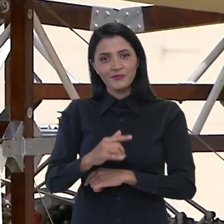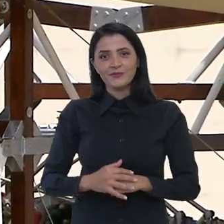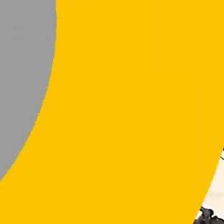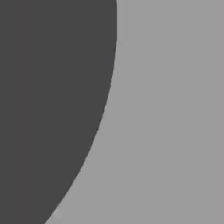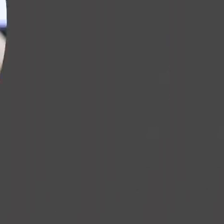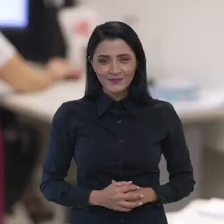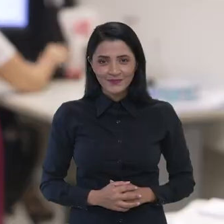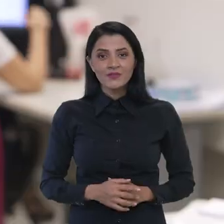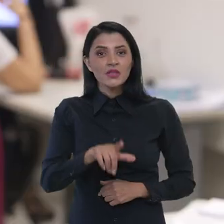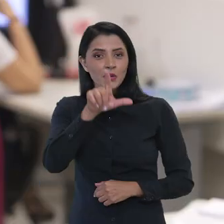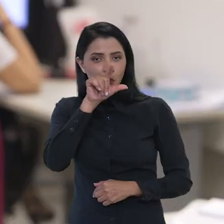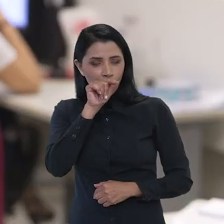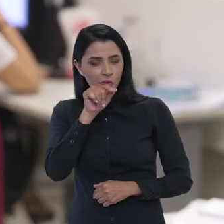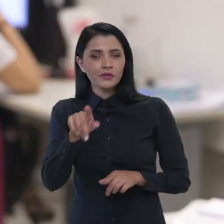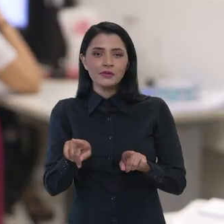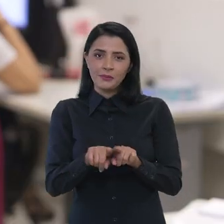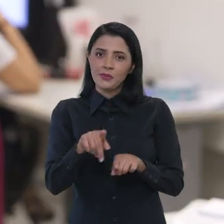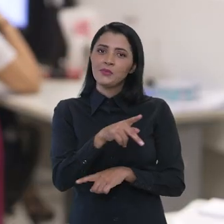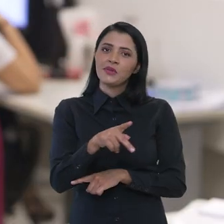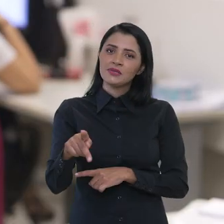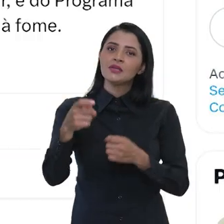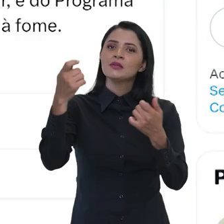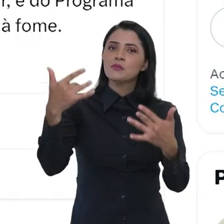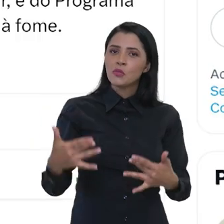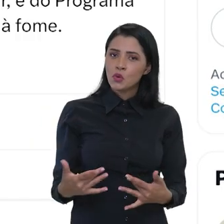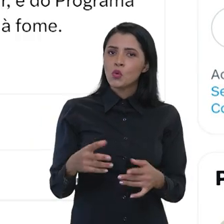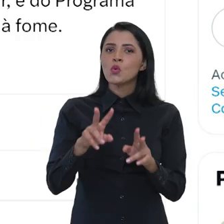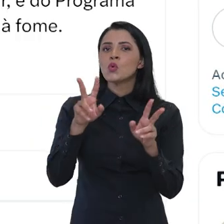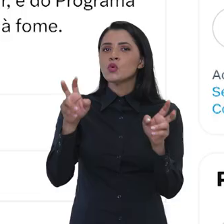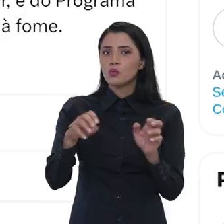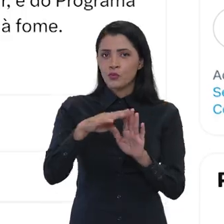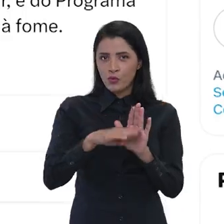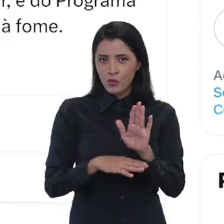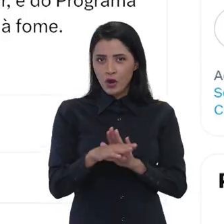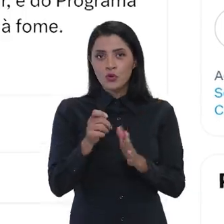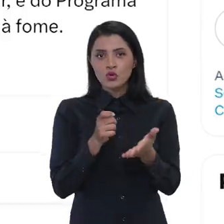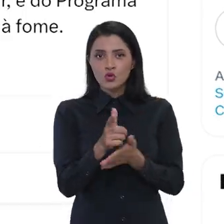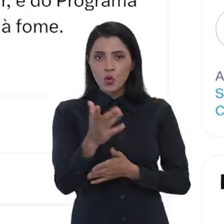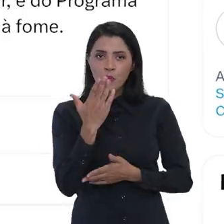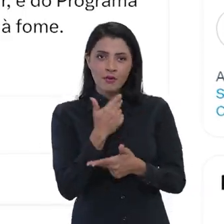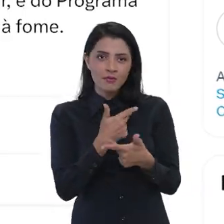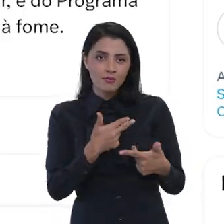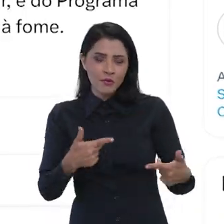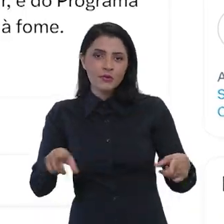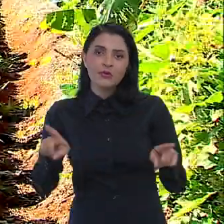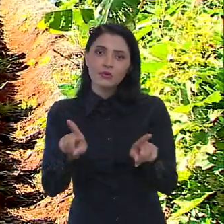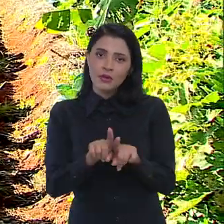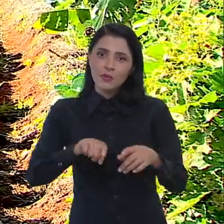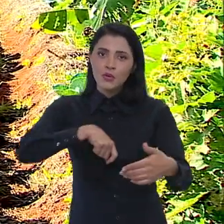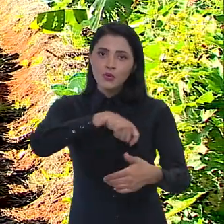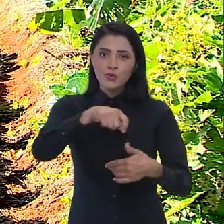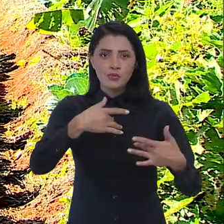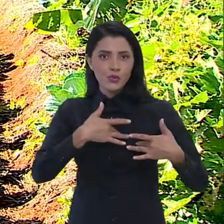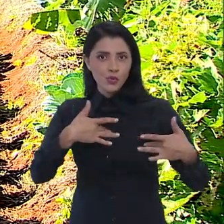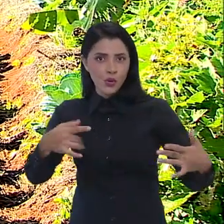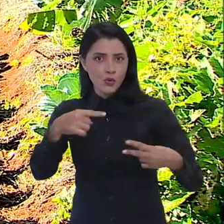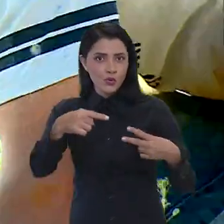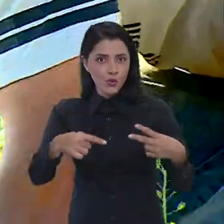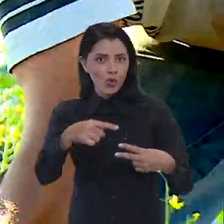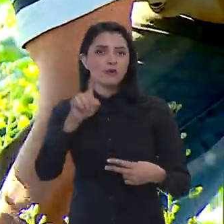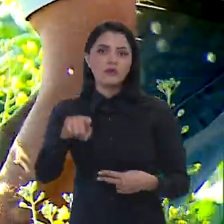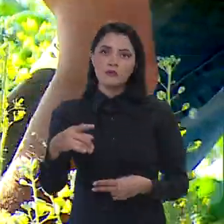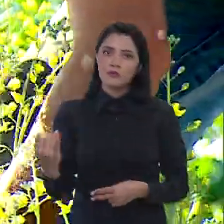do avião. E pelo Twitter, o presidente falou da sanção do programa de aquisição de alimentos e do Cozinha